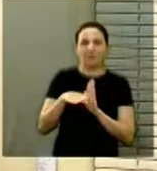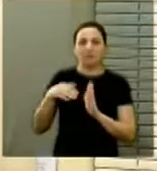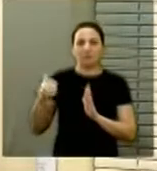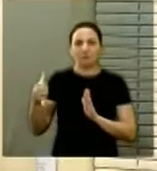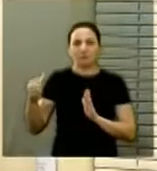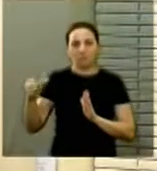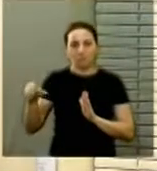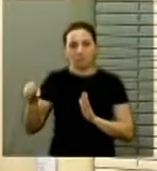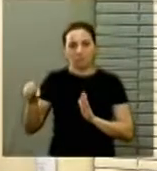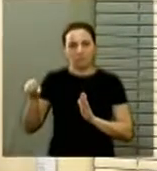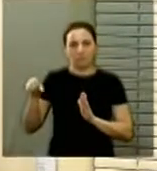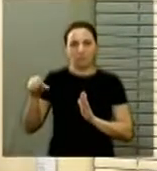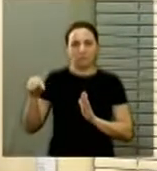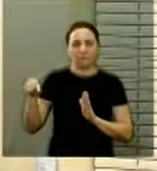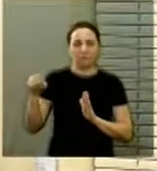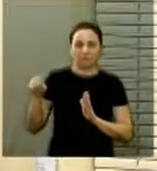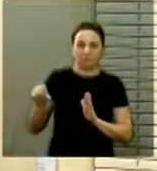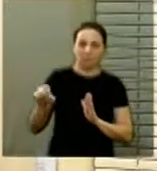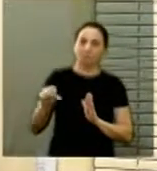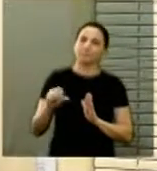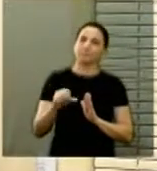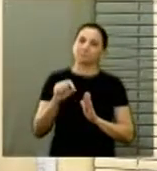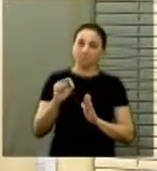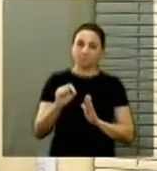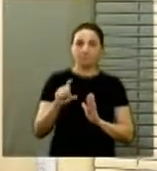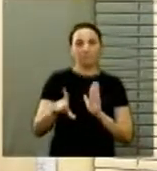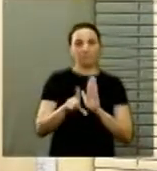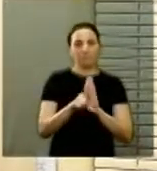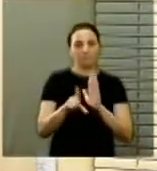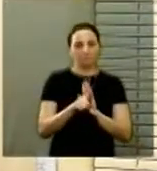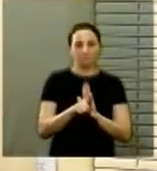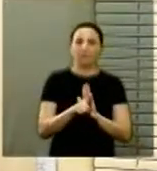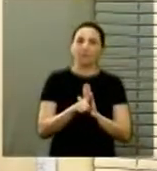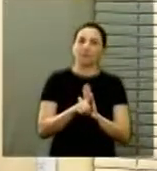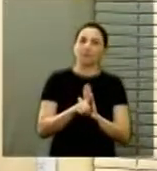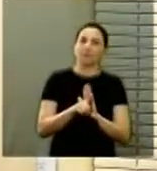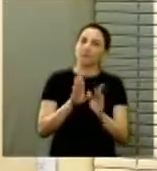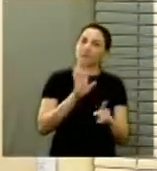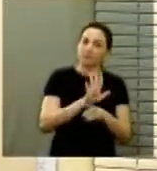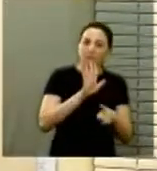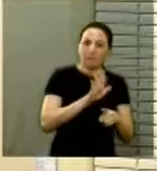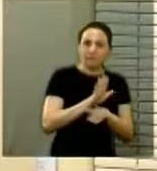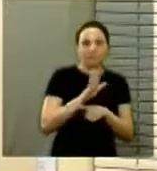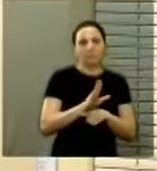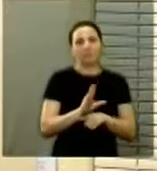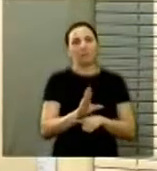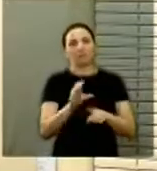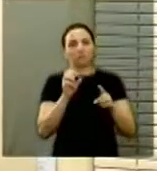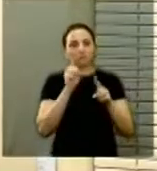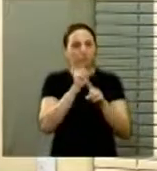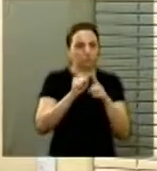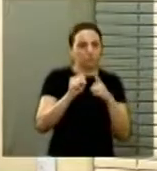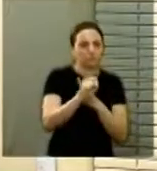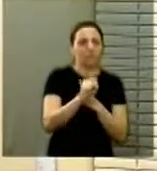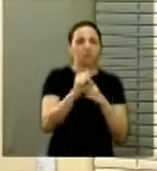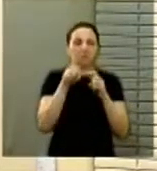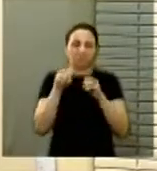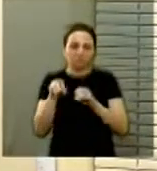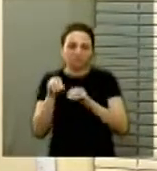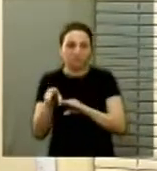a Lei nº 12.594, de 2012, a Lei do Sistema Nacional de Atendimento Socioeducativo, que o SINASE,